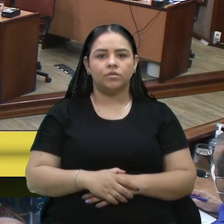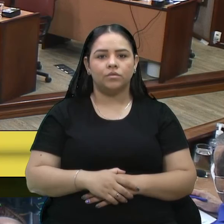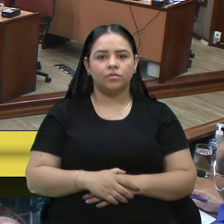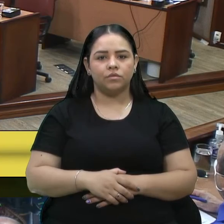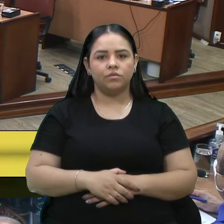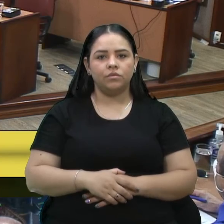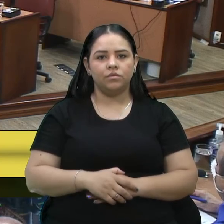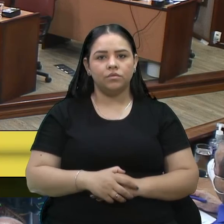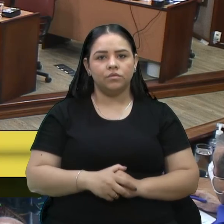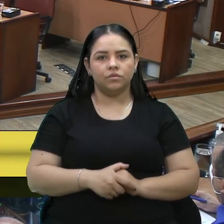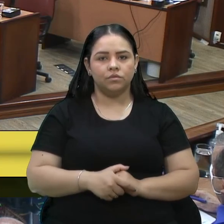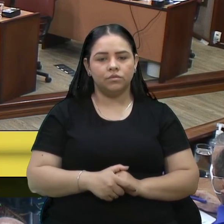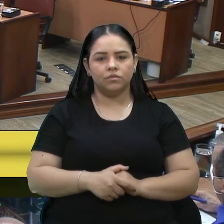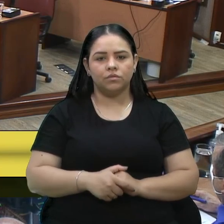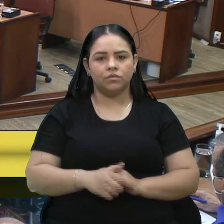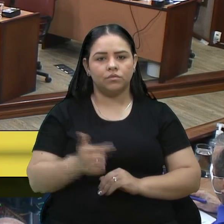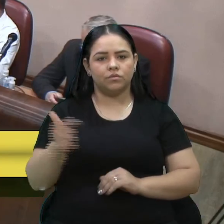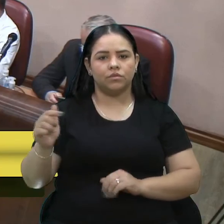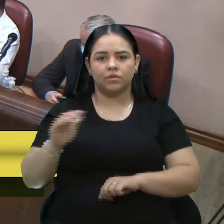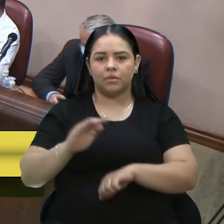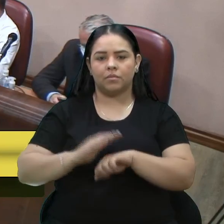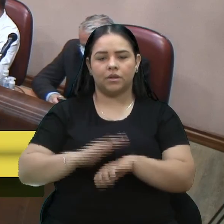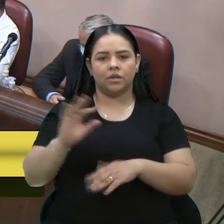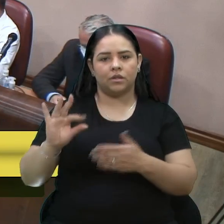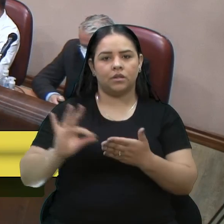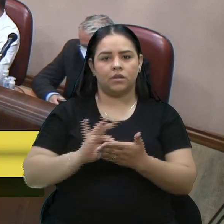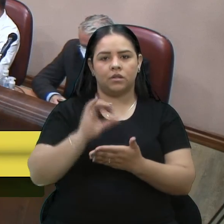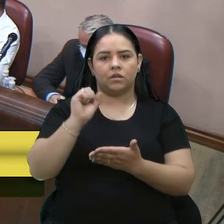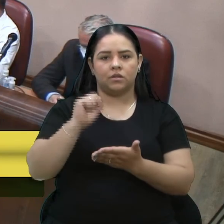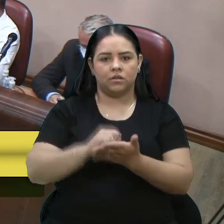Não havendo mais inscrições, enceradas...